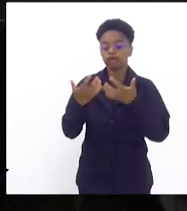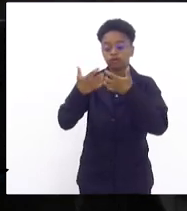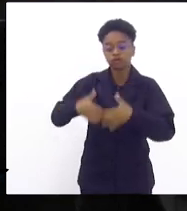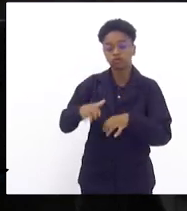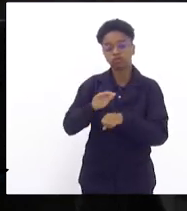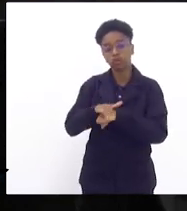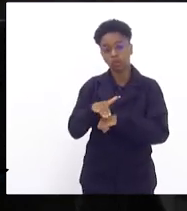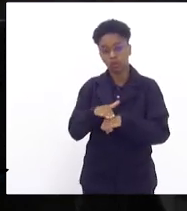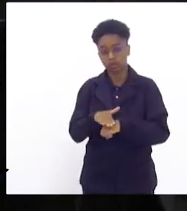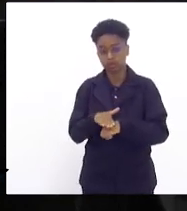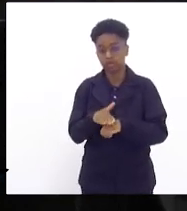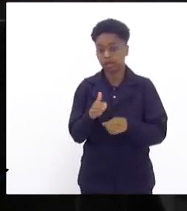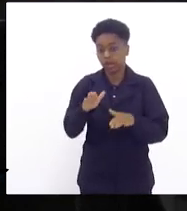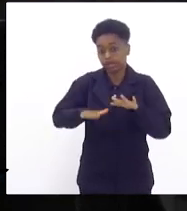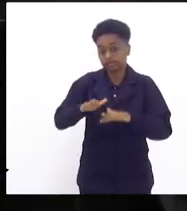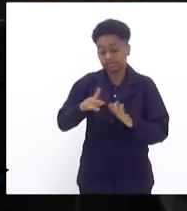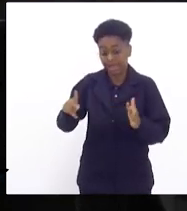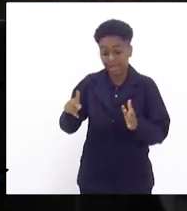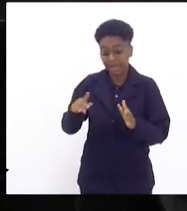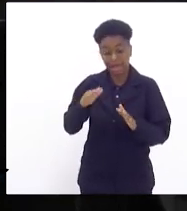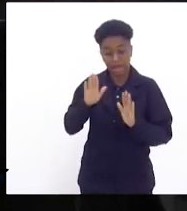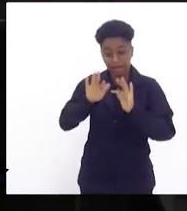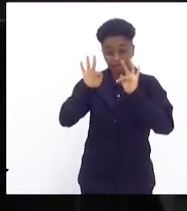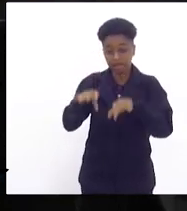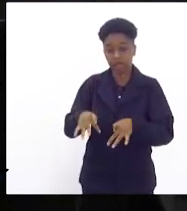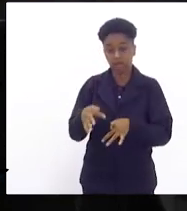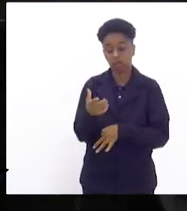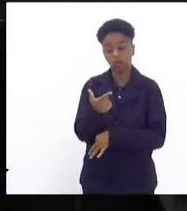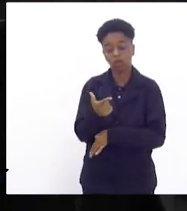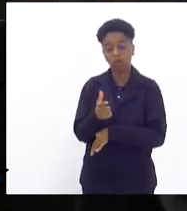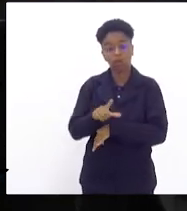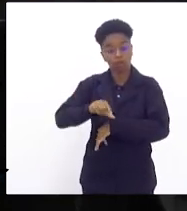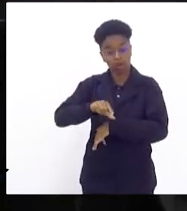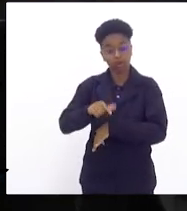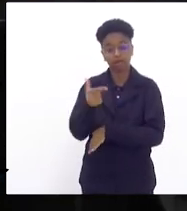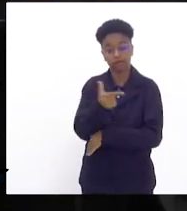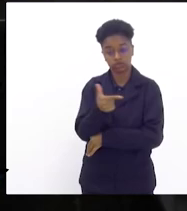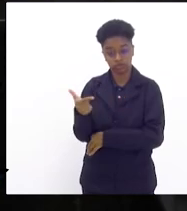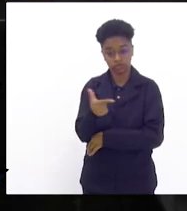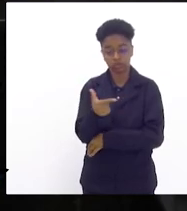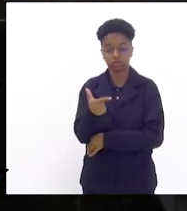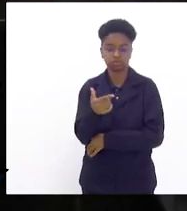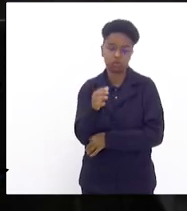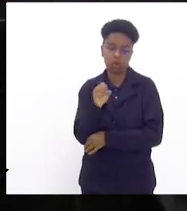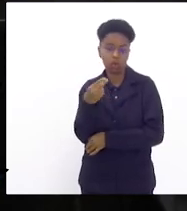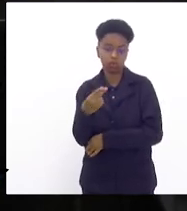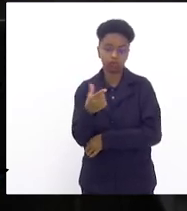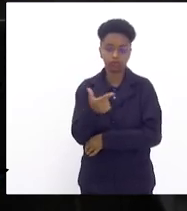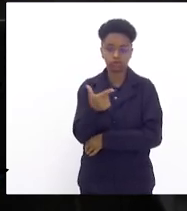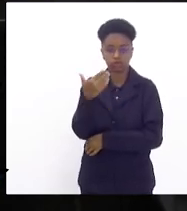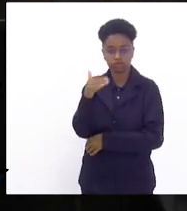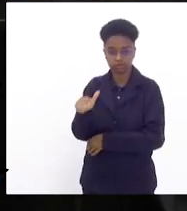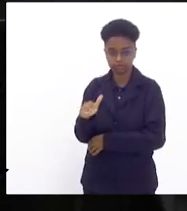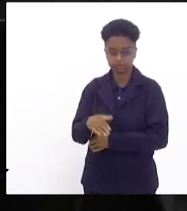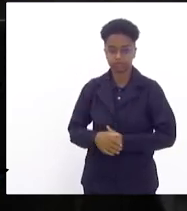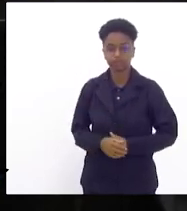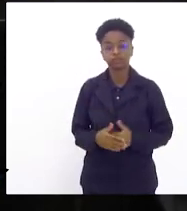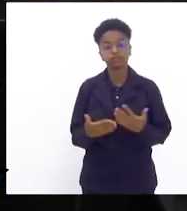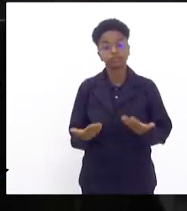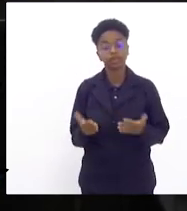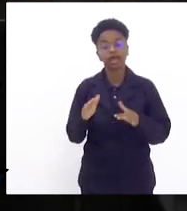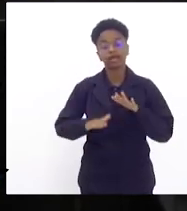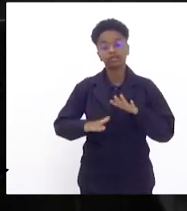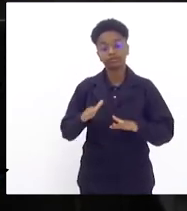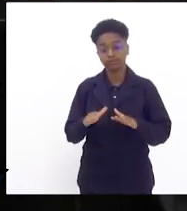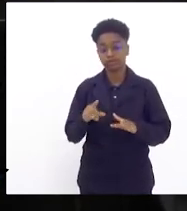normalmente encerram as suas atividades às 22 horas, às 22h30. E cabem, muitas das vezes,